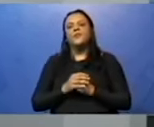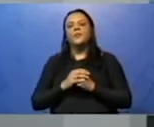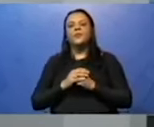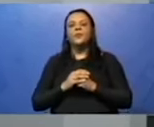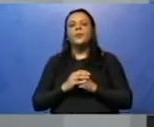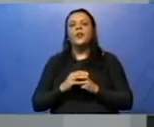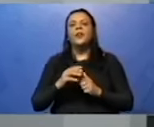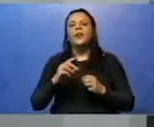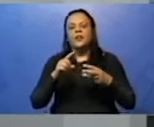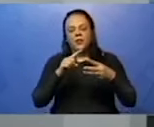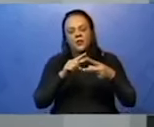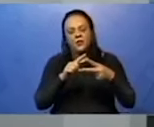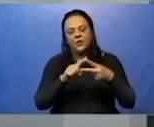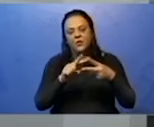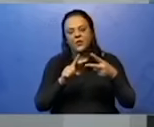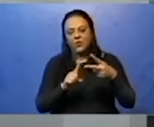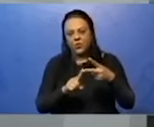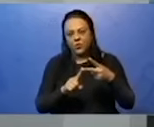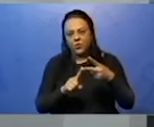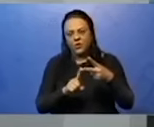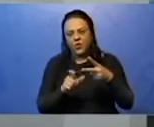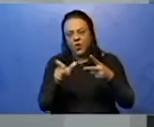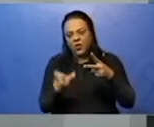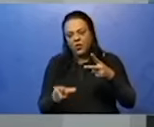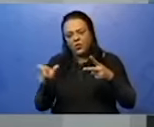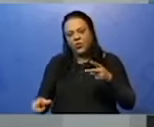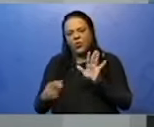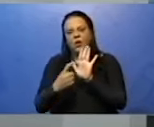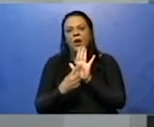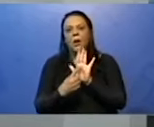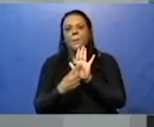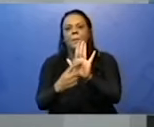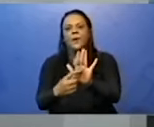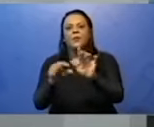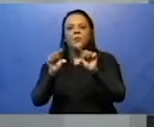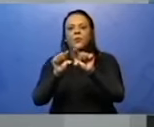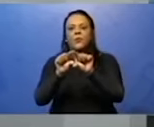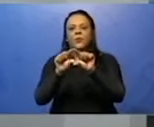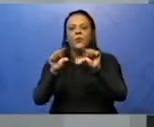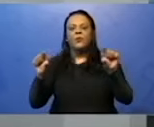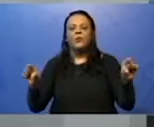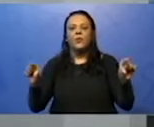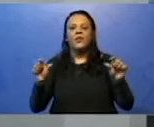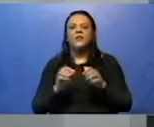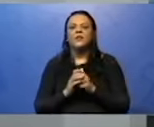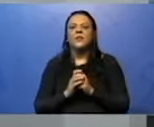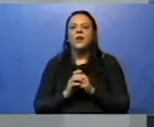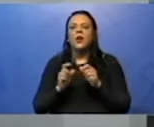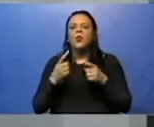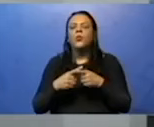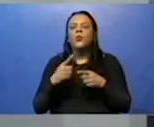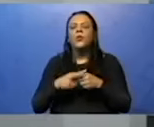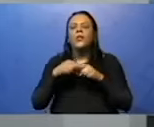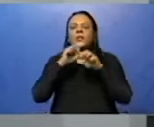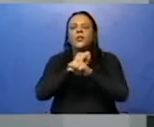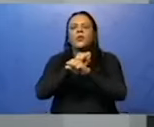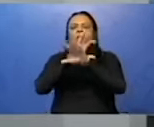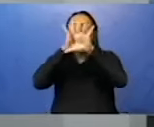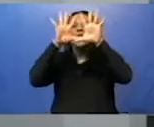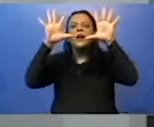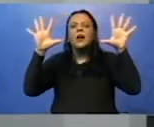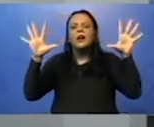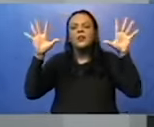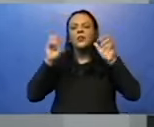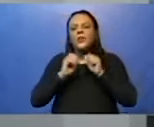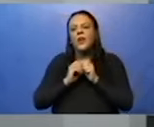na oração. Porque eles são explícitos. Eles são aparentes. No restante, todos os demais tipos de